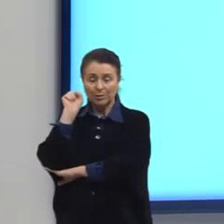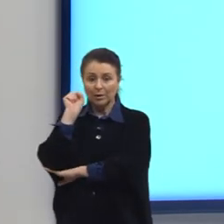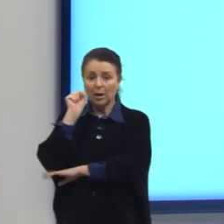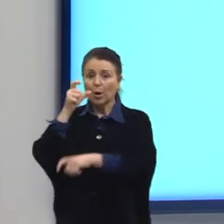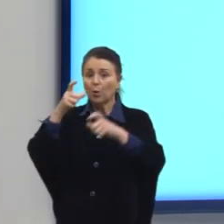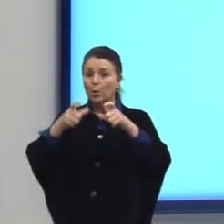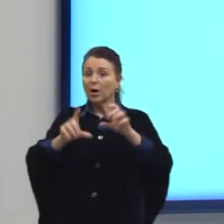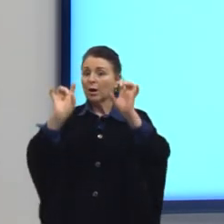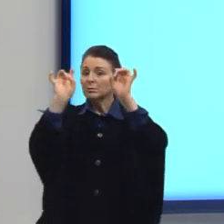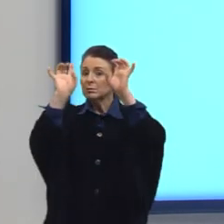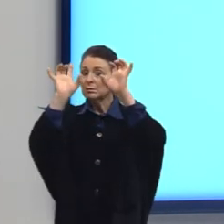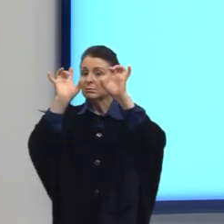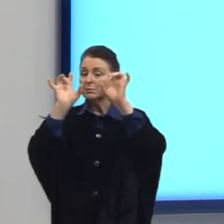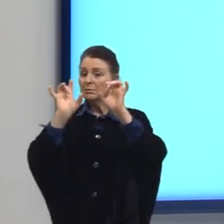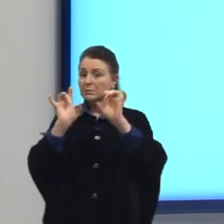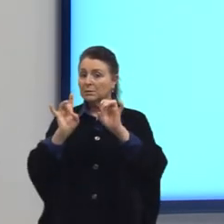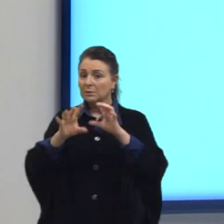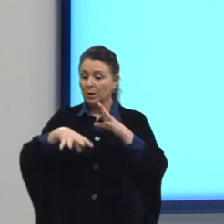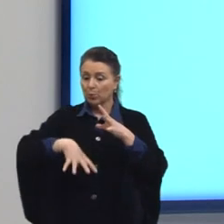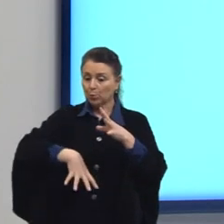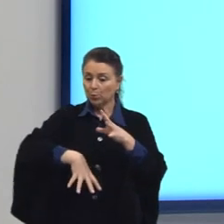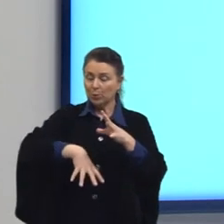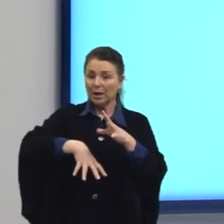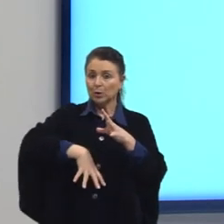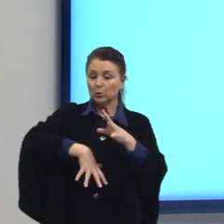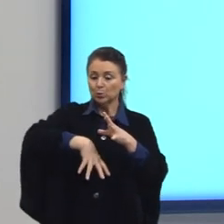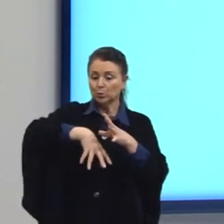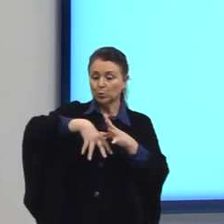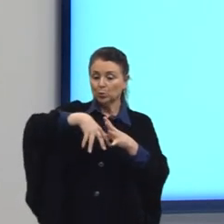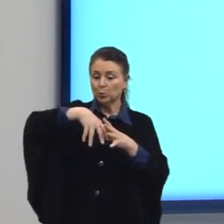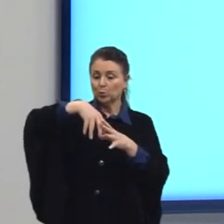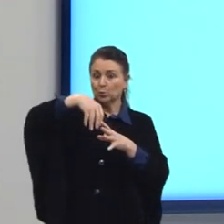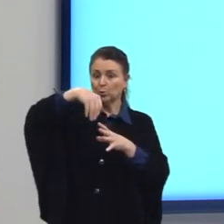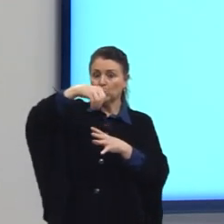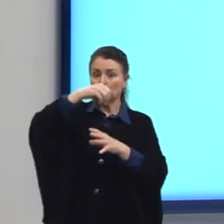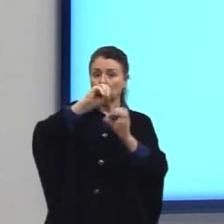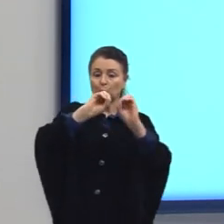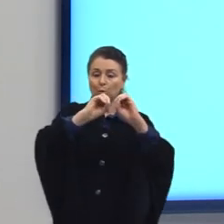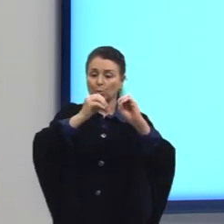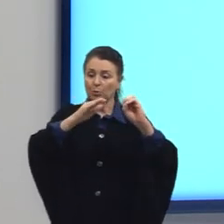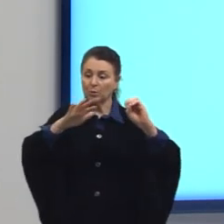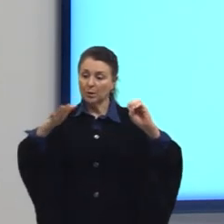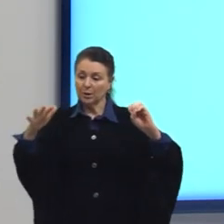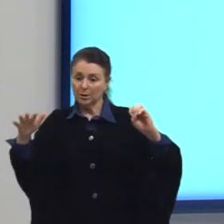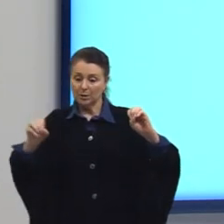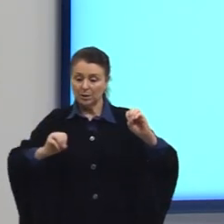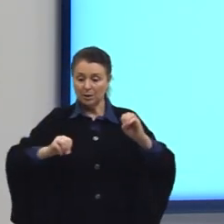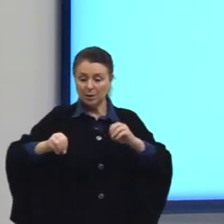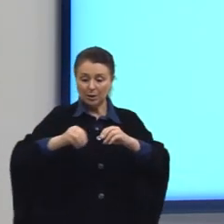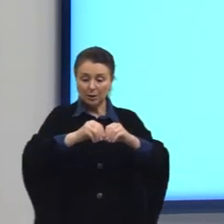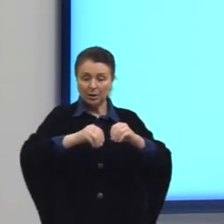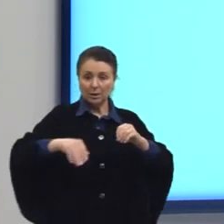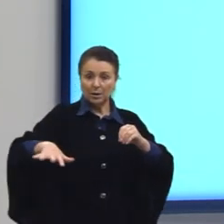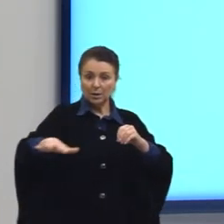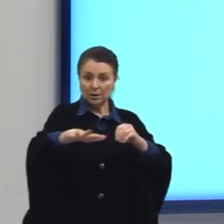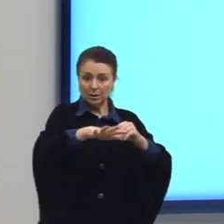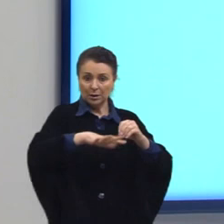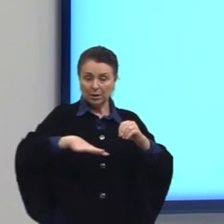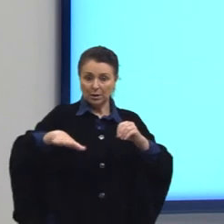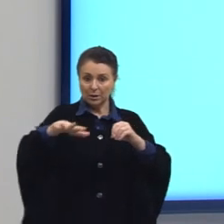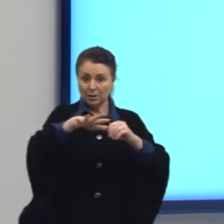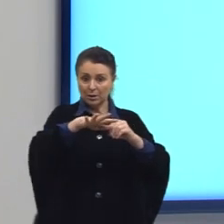que suga a água do ar vindo do Oceano Atlântico e do solo e a faz